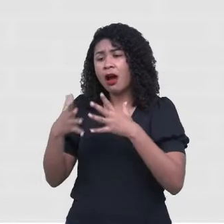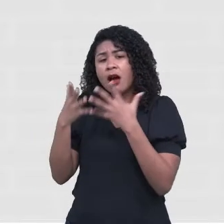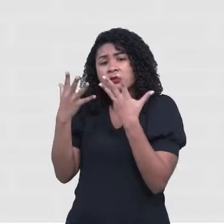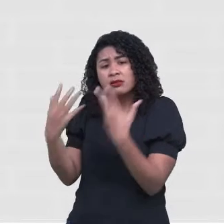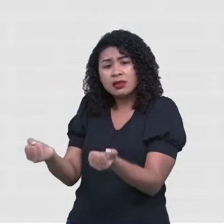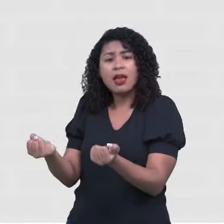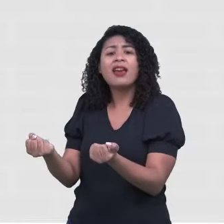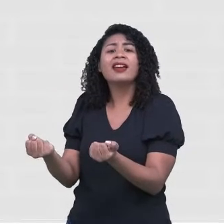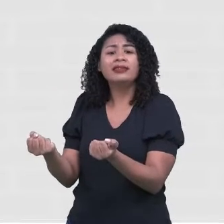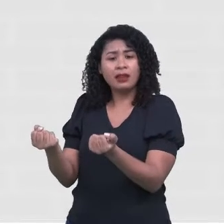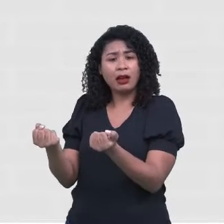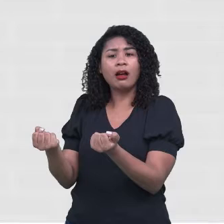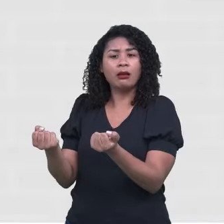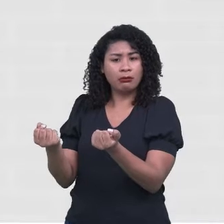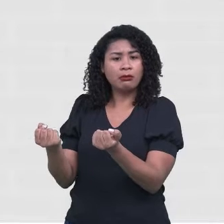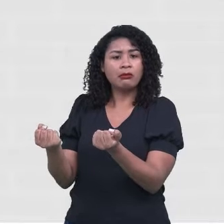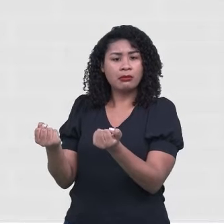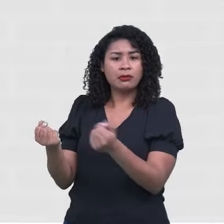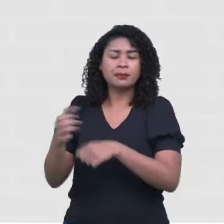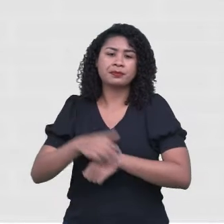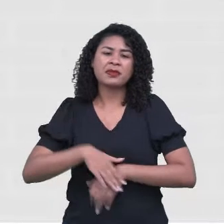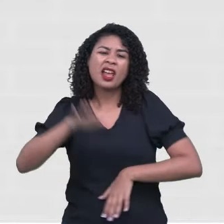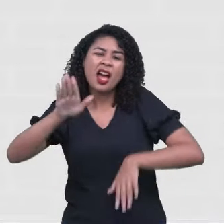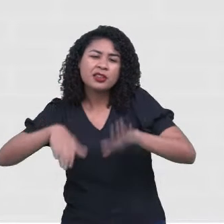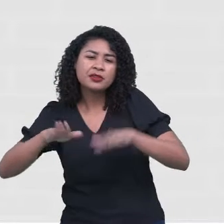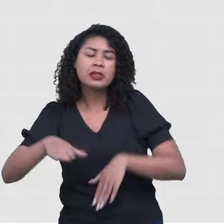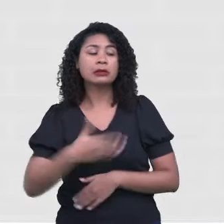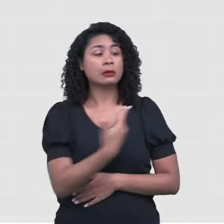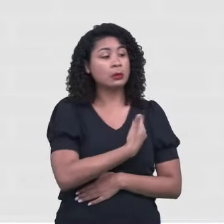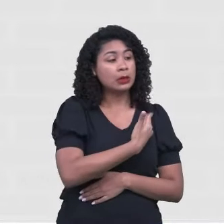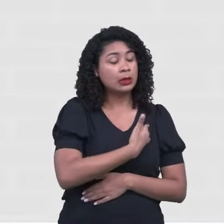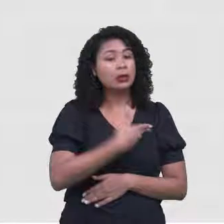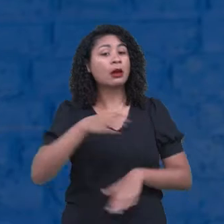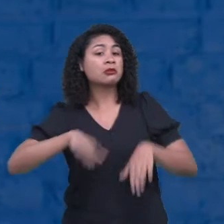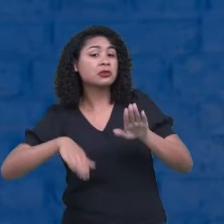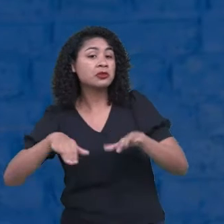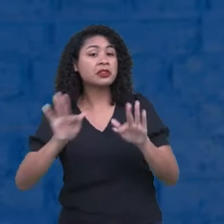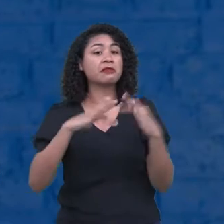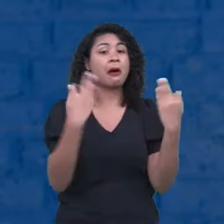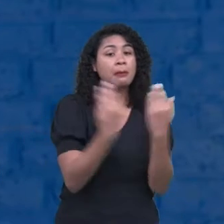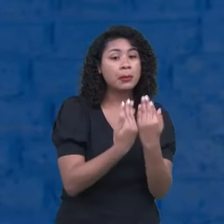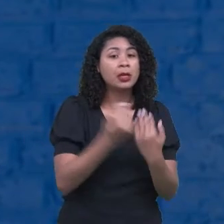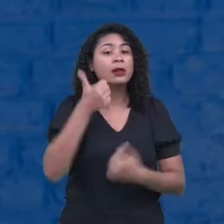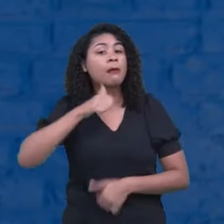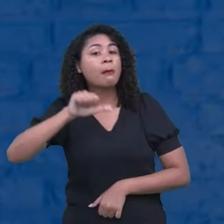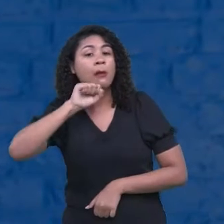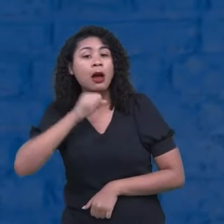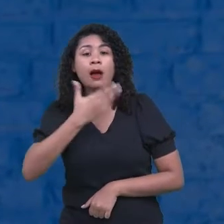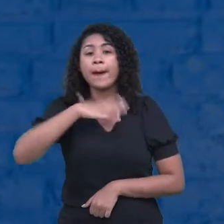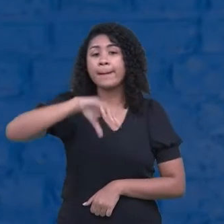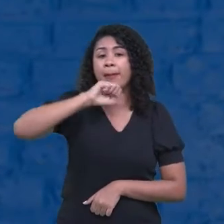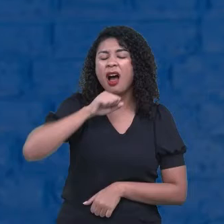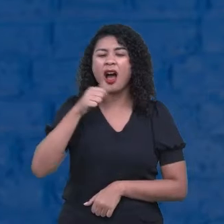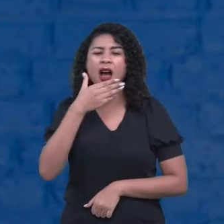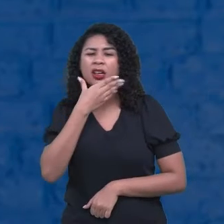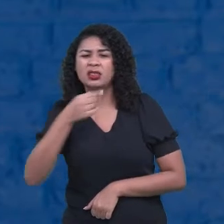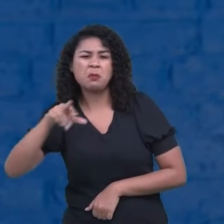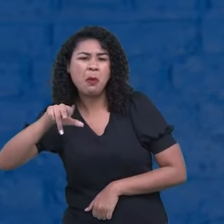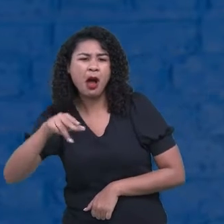você. Quem são essas pessoas? Um amigo, a família, o pai, a mãe, o irmão, o primo. Dedique.